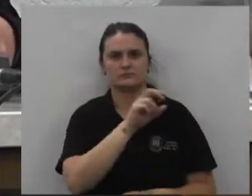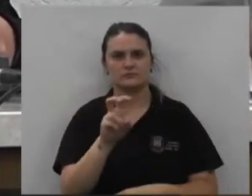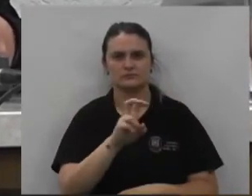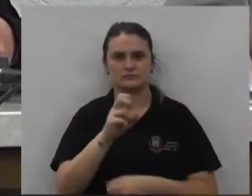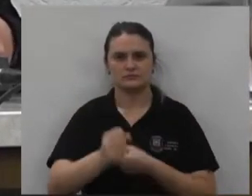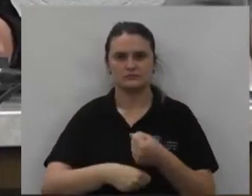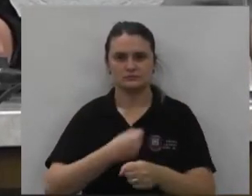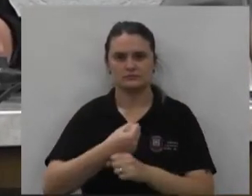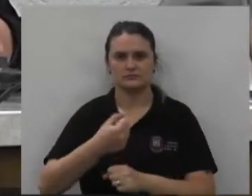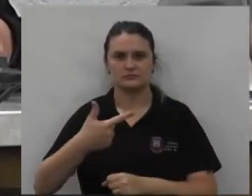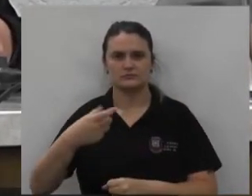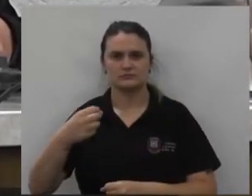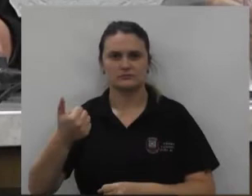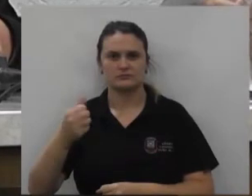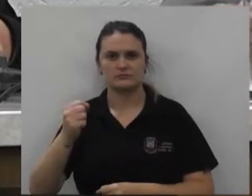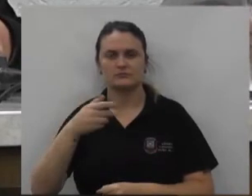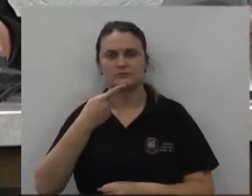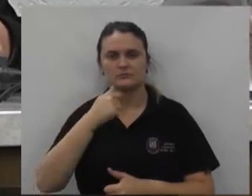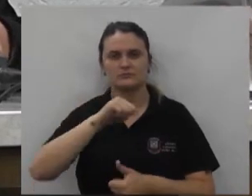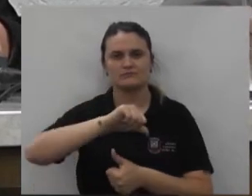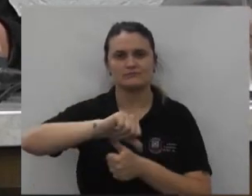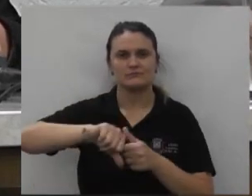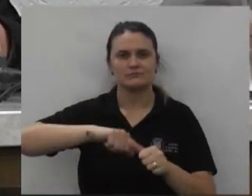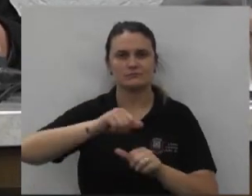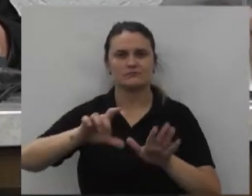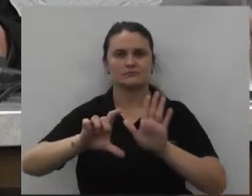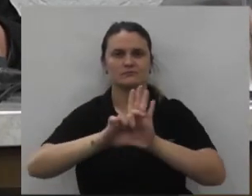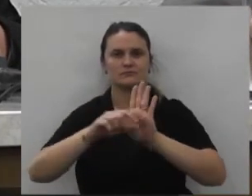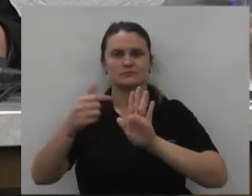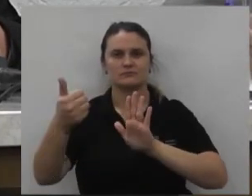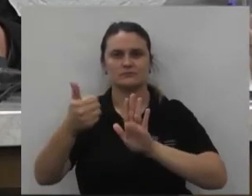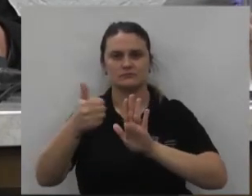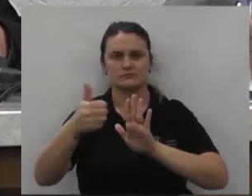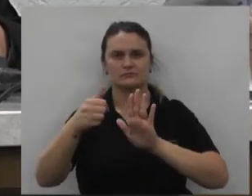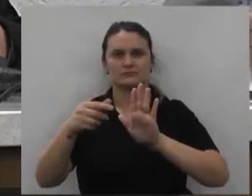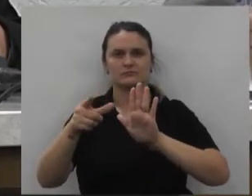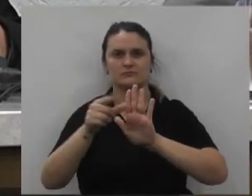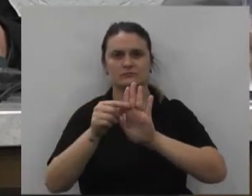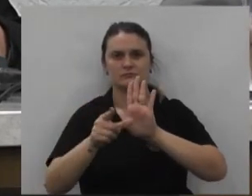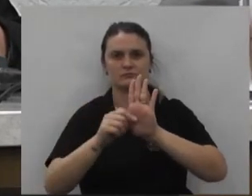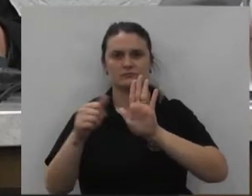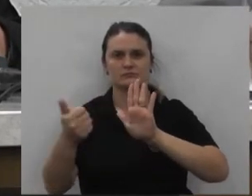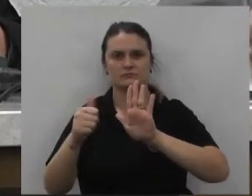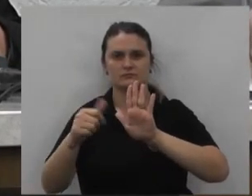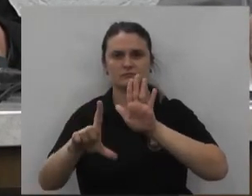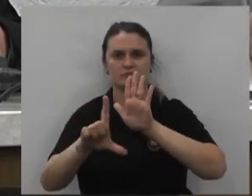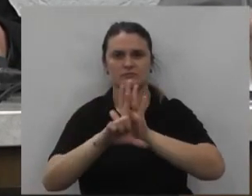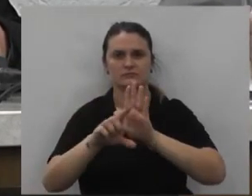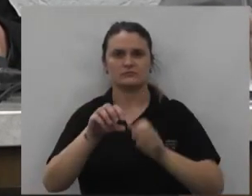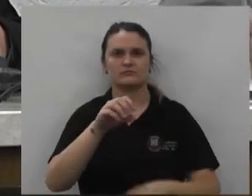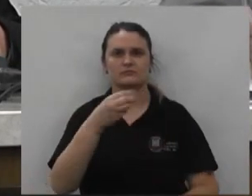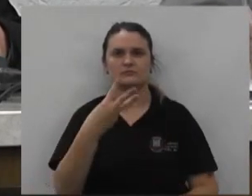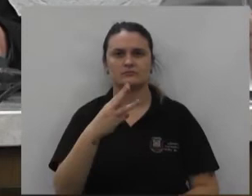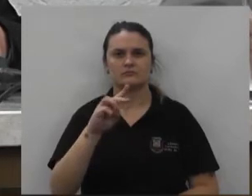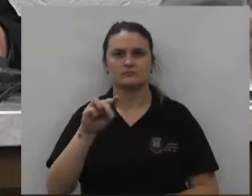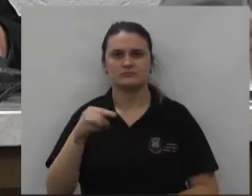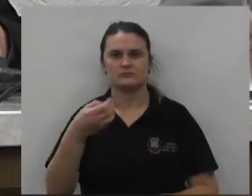2018 dispõe sobre alteração do inciso primeiro do artigo 11 da lei número